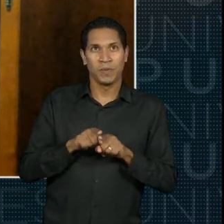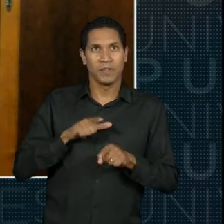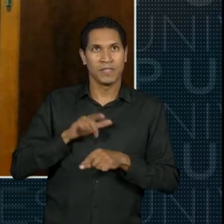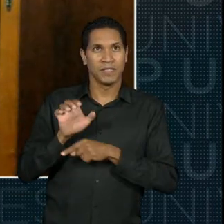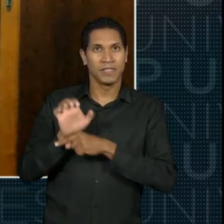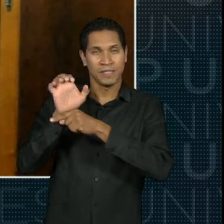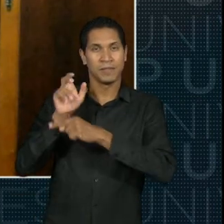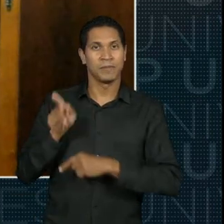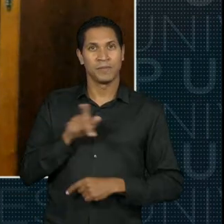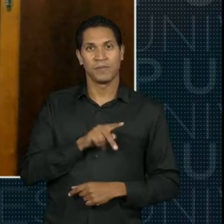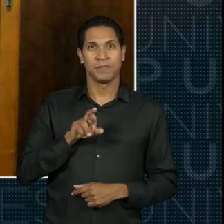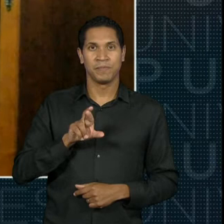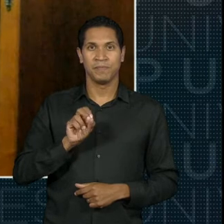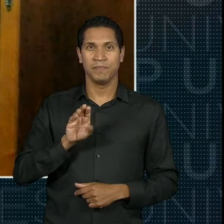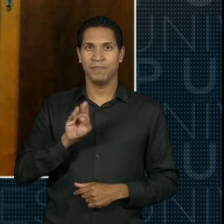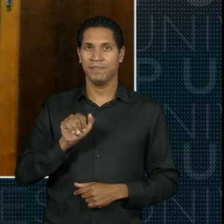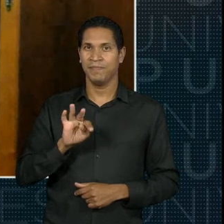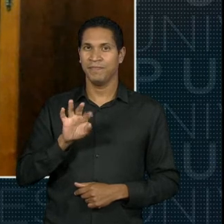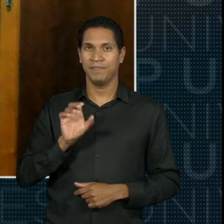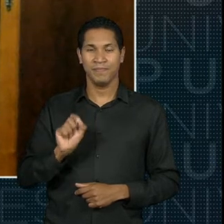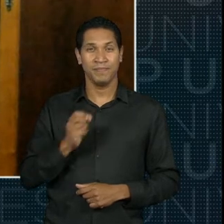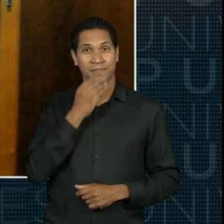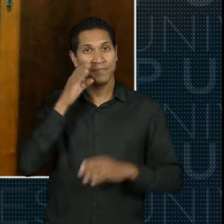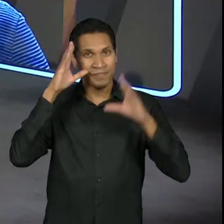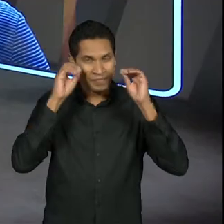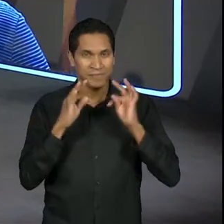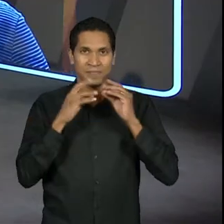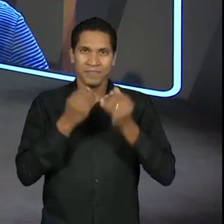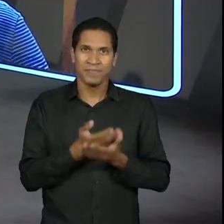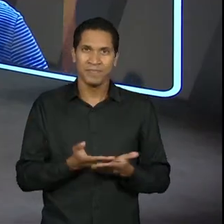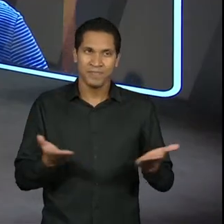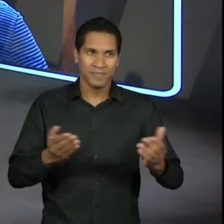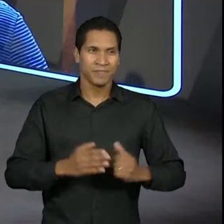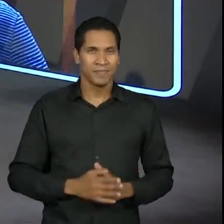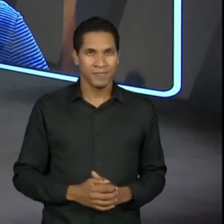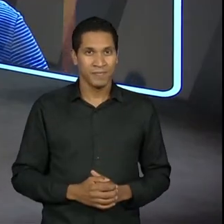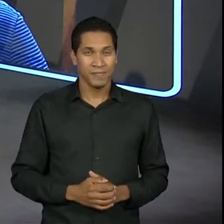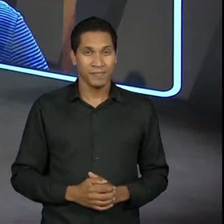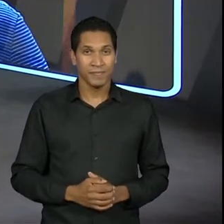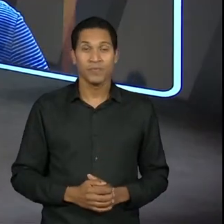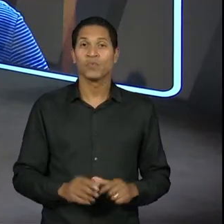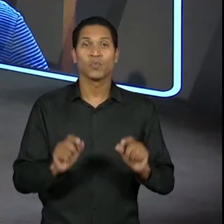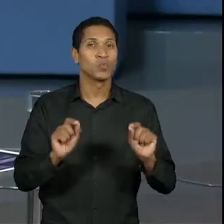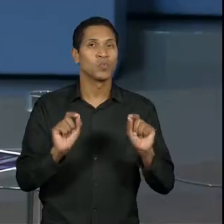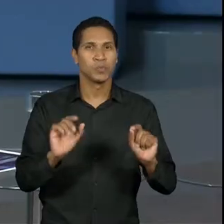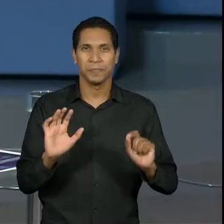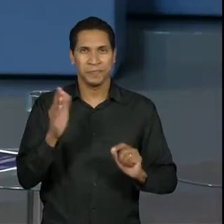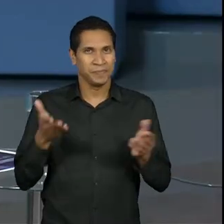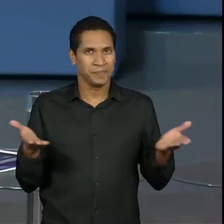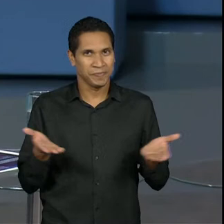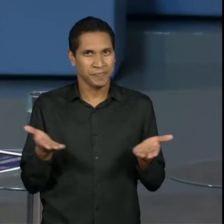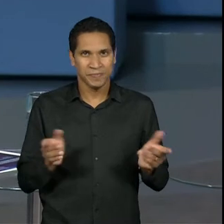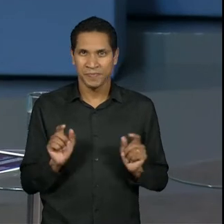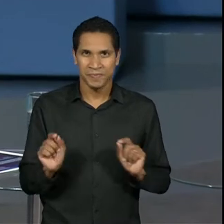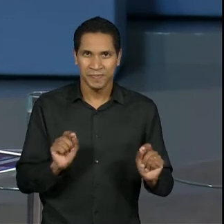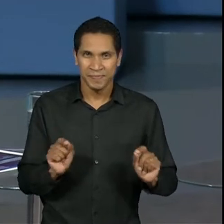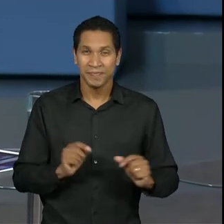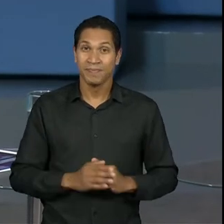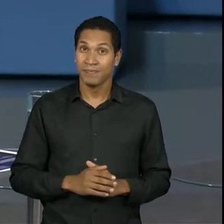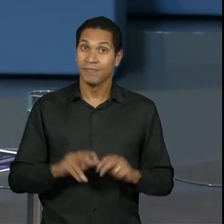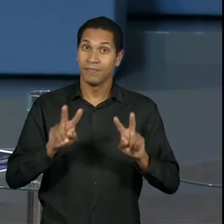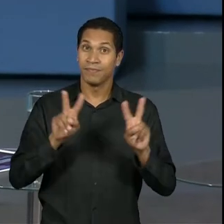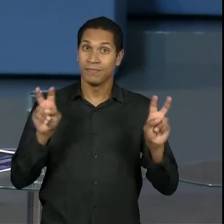sou o professor Roberto. Uma boa noite a todos e a todas. Ok. Então, o que vai acontecer hoje à noite? A gente vai falar